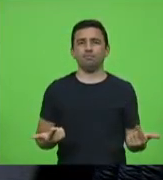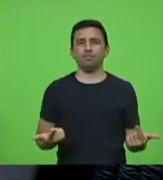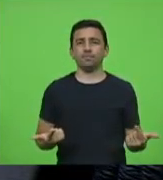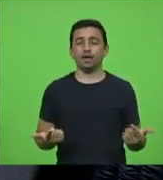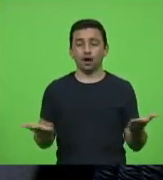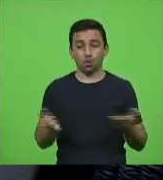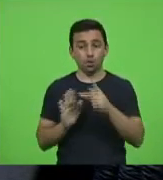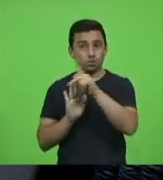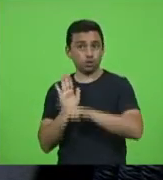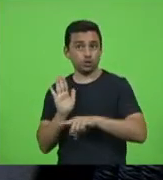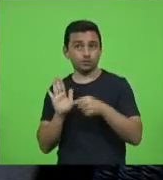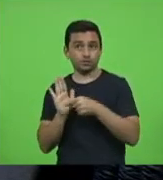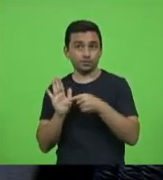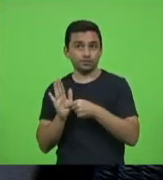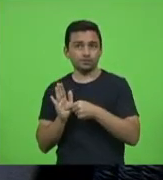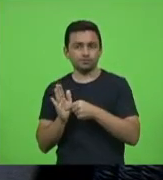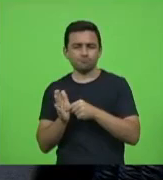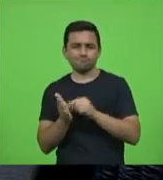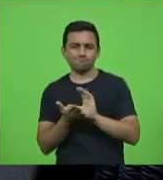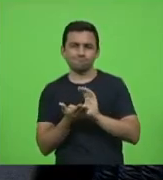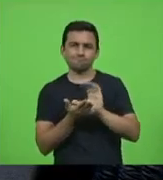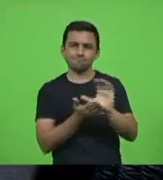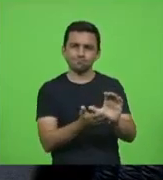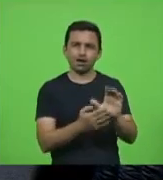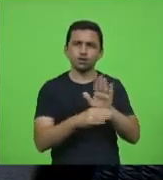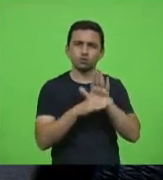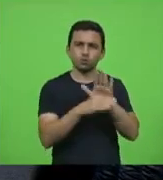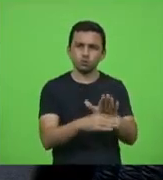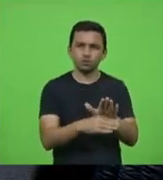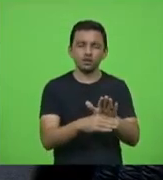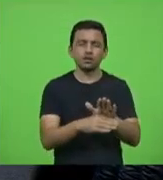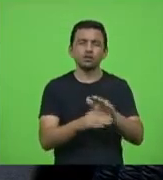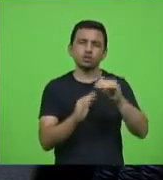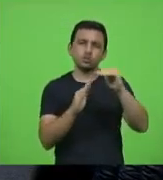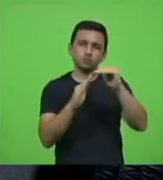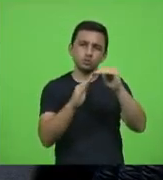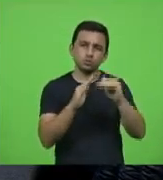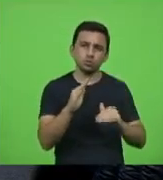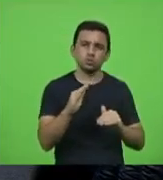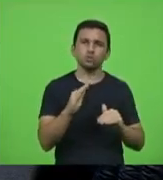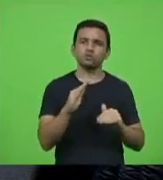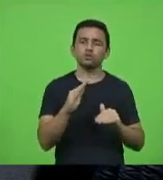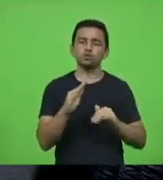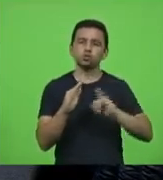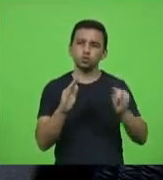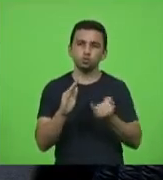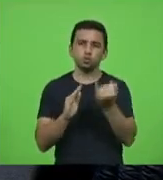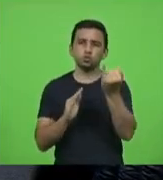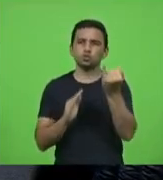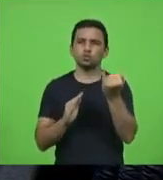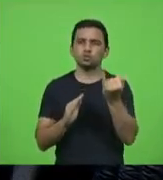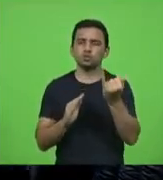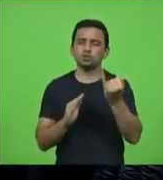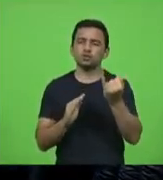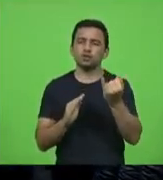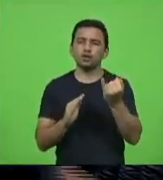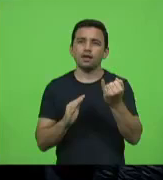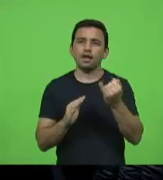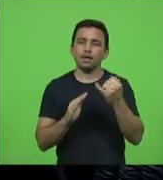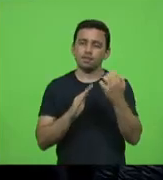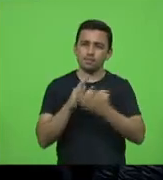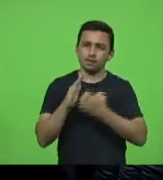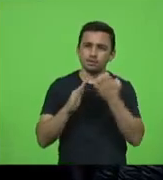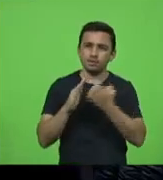subsidiar juros de empréstimos feitos por empresários para reconstrução